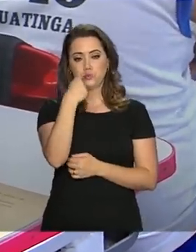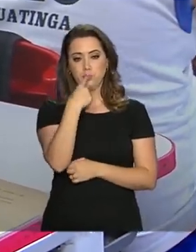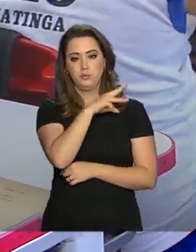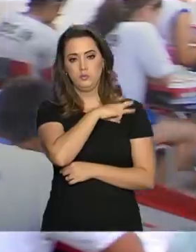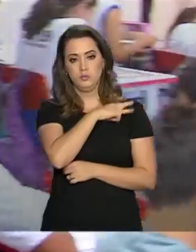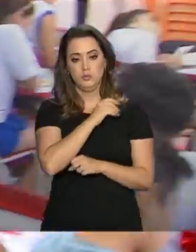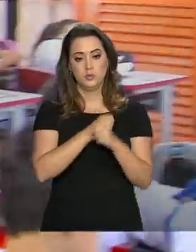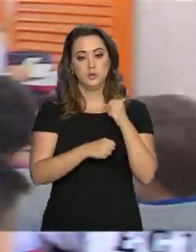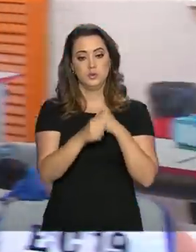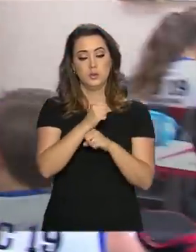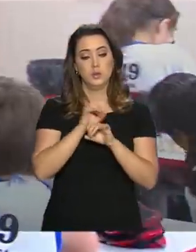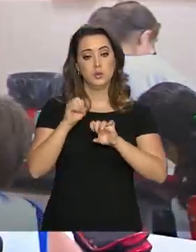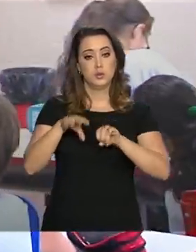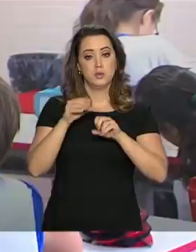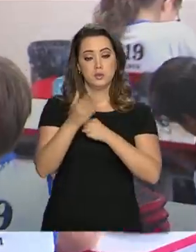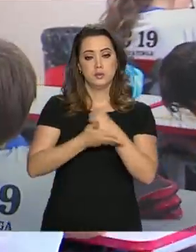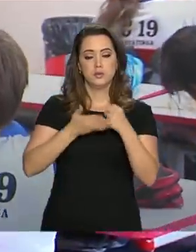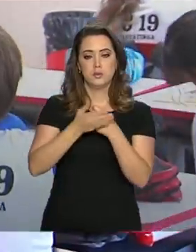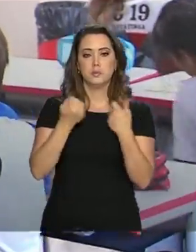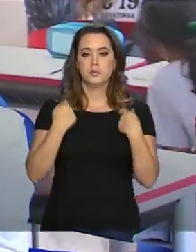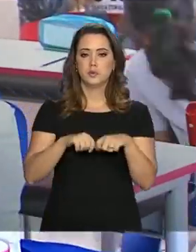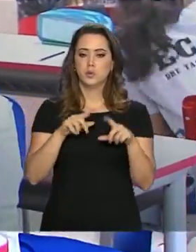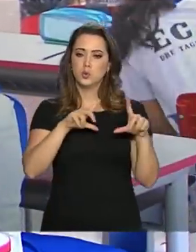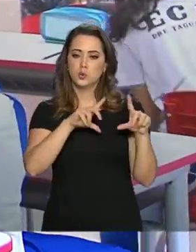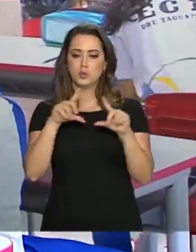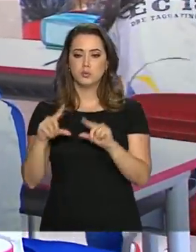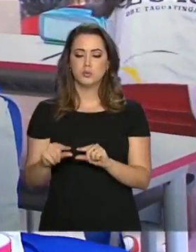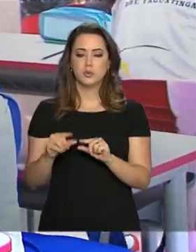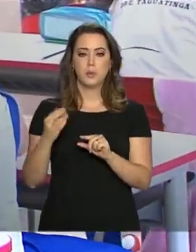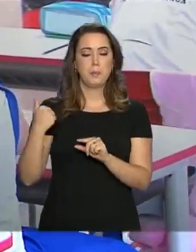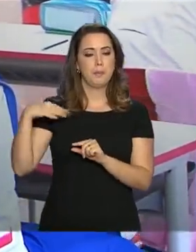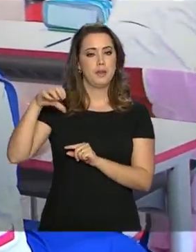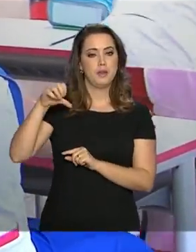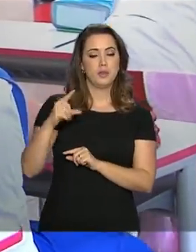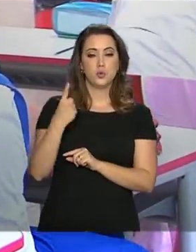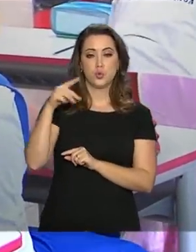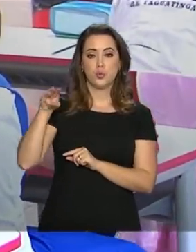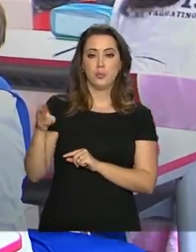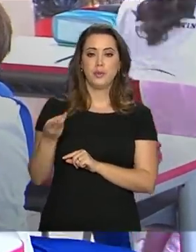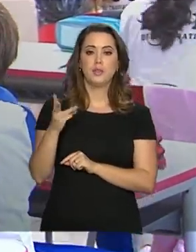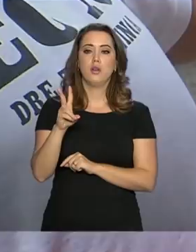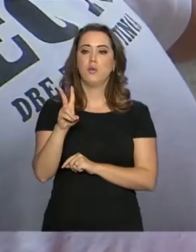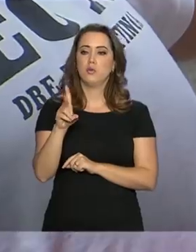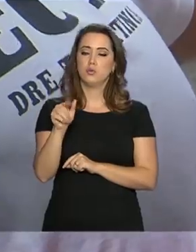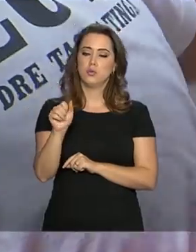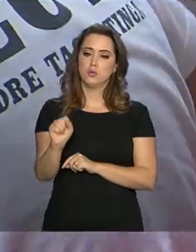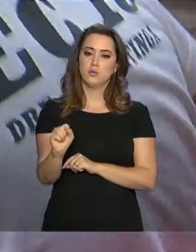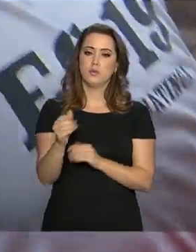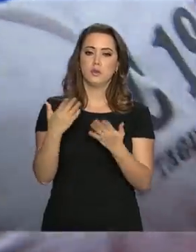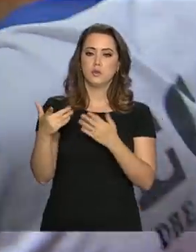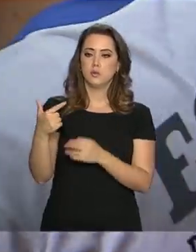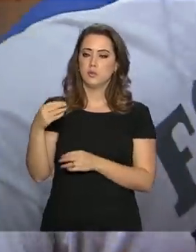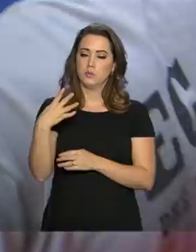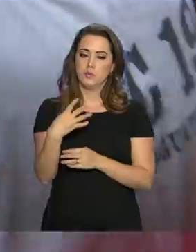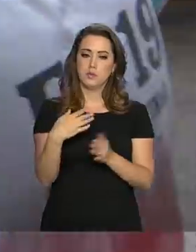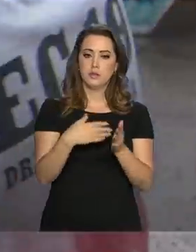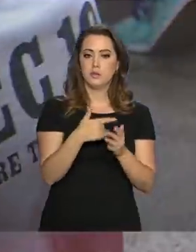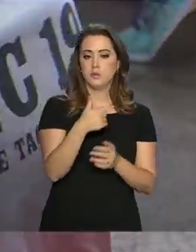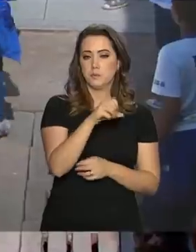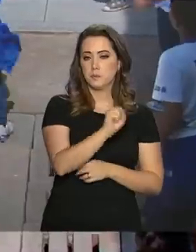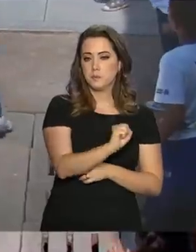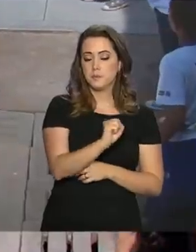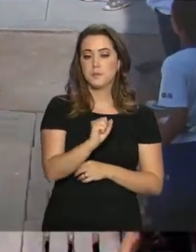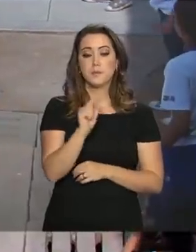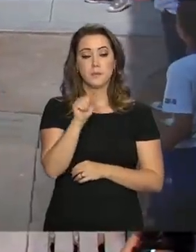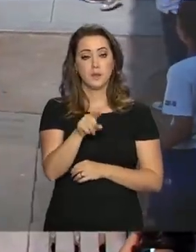no ano passado, a educação básica teve uma redução de mais de 1 milhão de vagas entre 2014 e 2018,